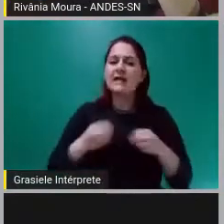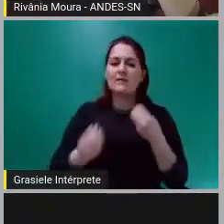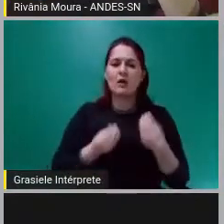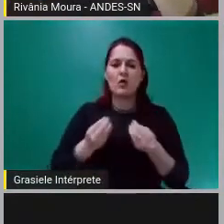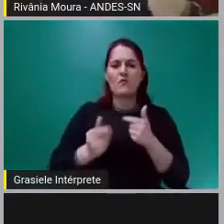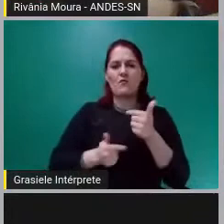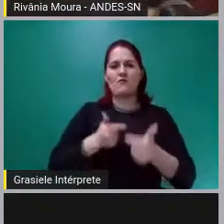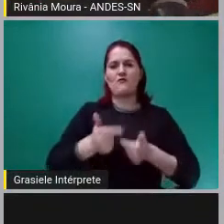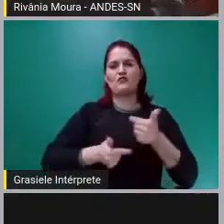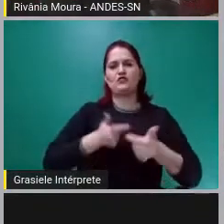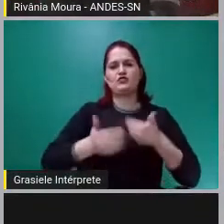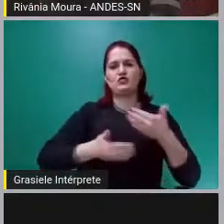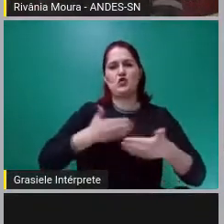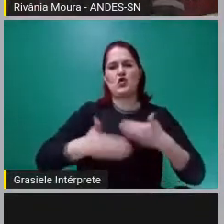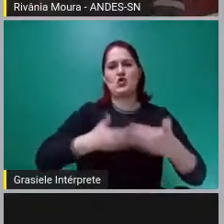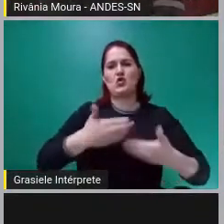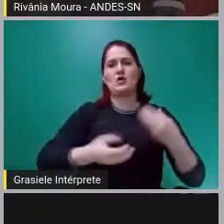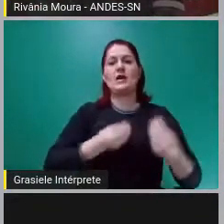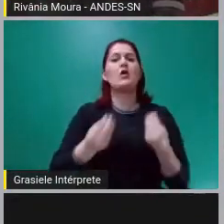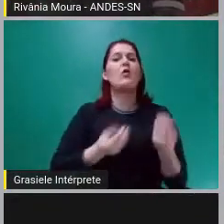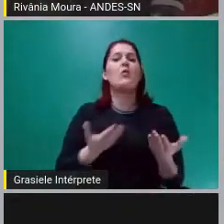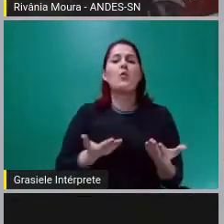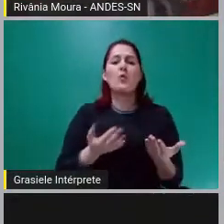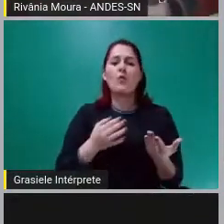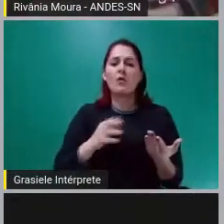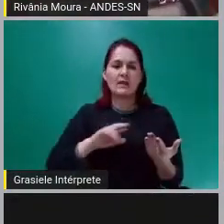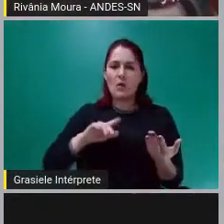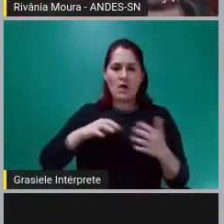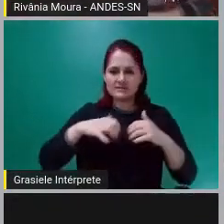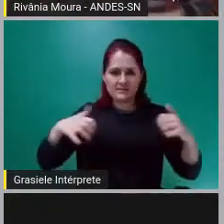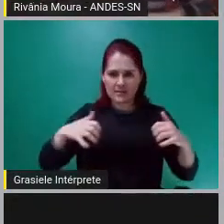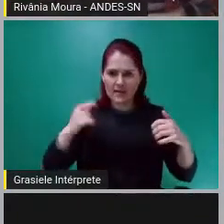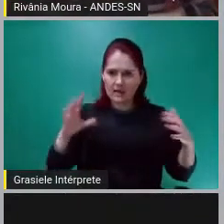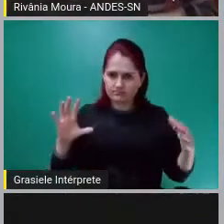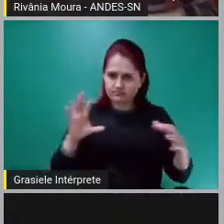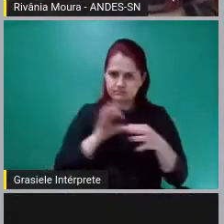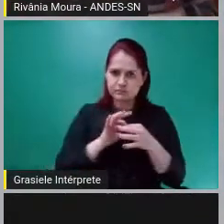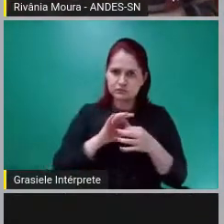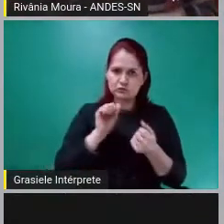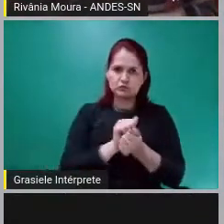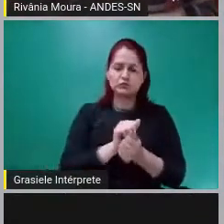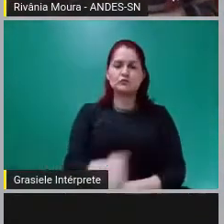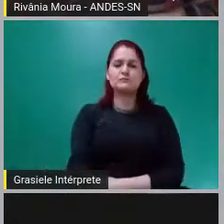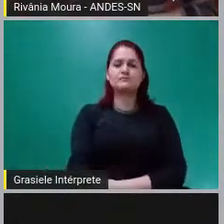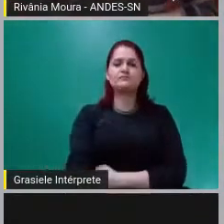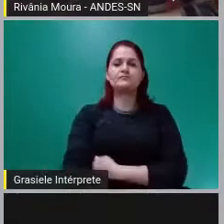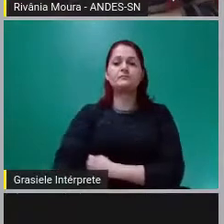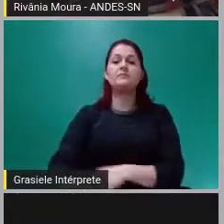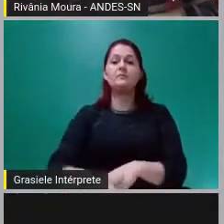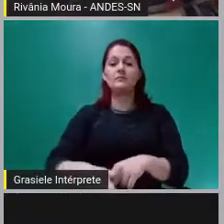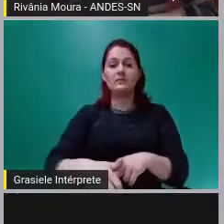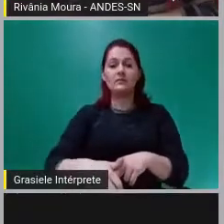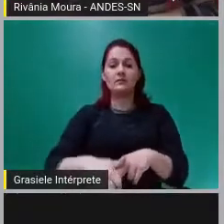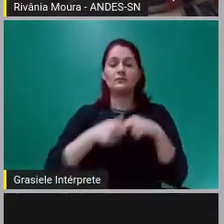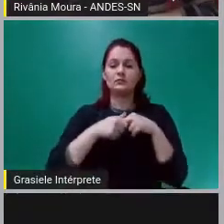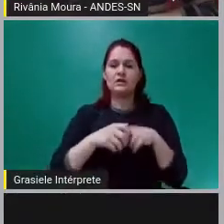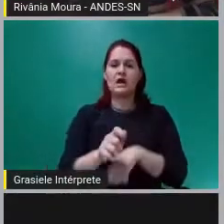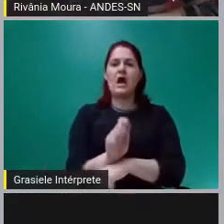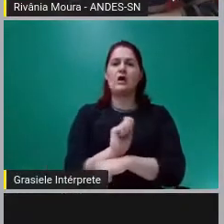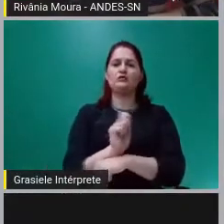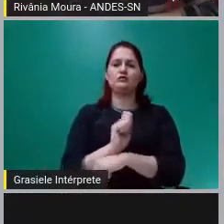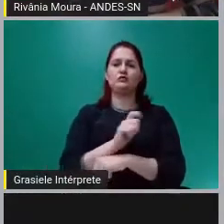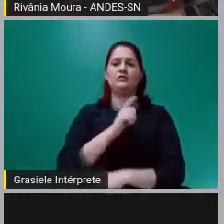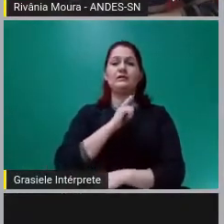unidade. Então, a auditoria exerce um papel de